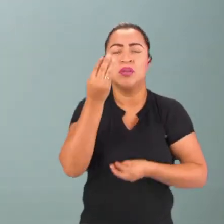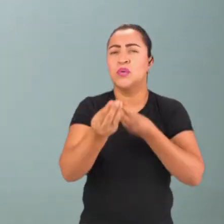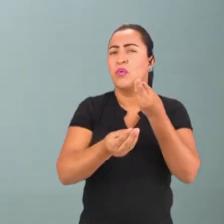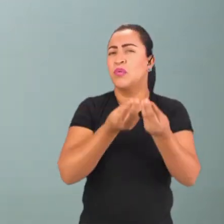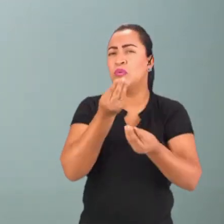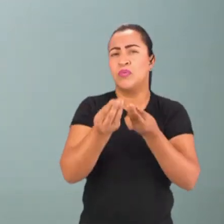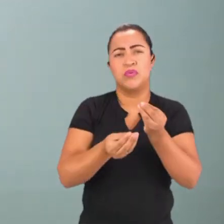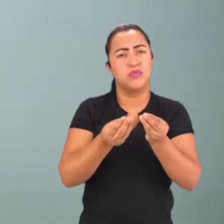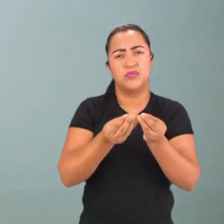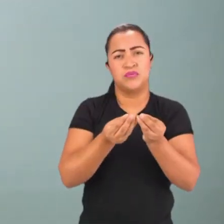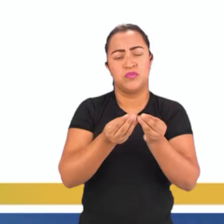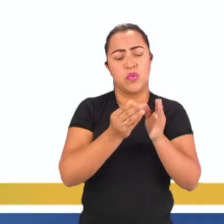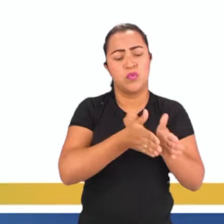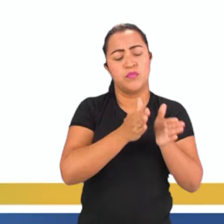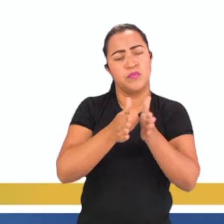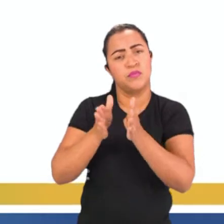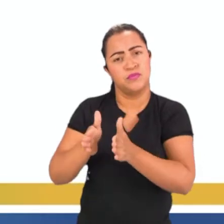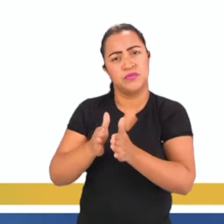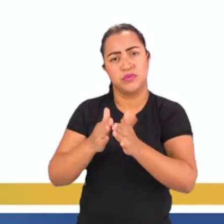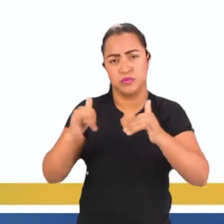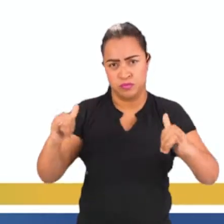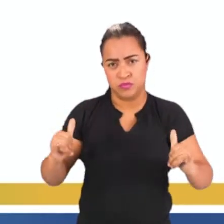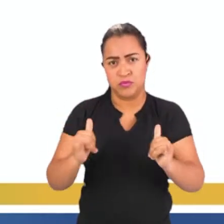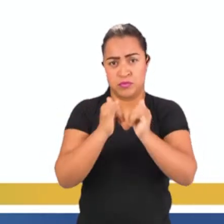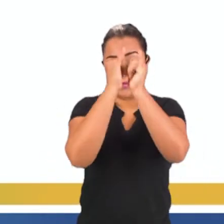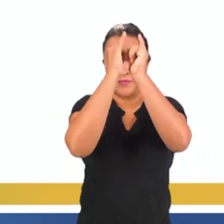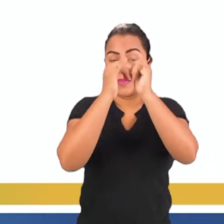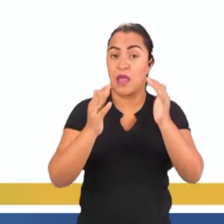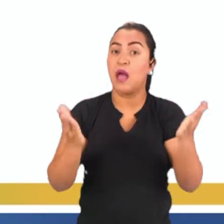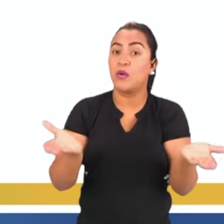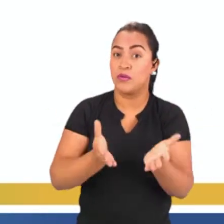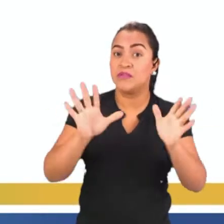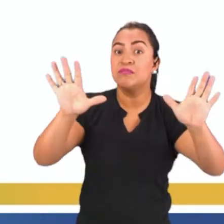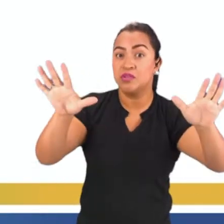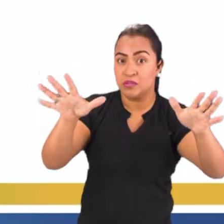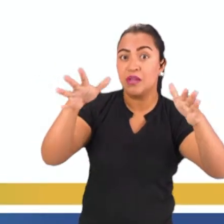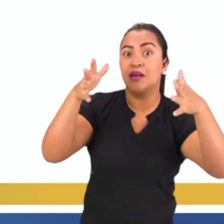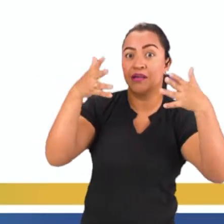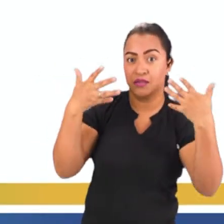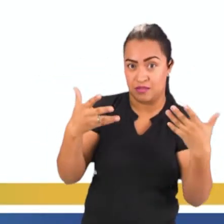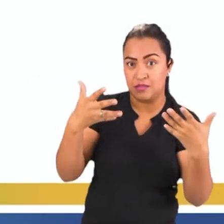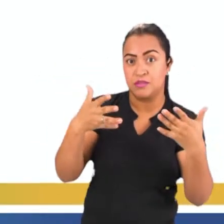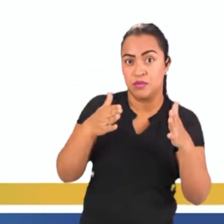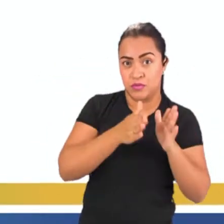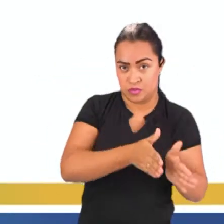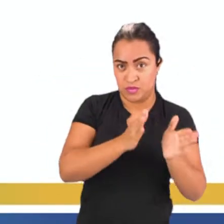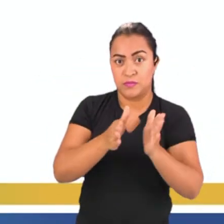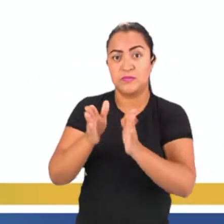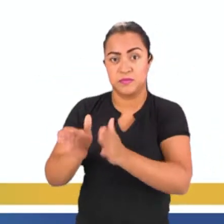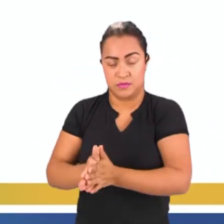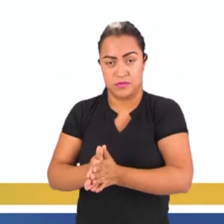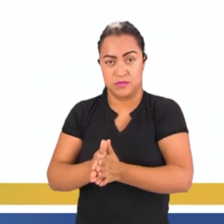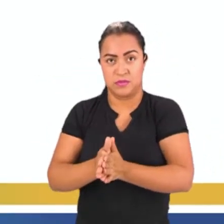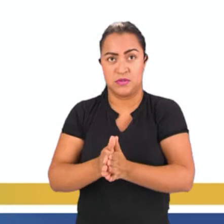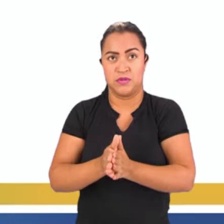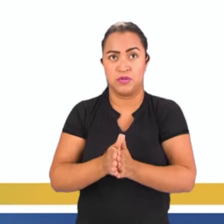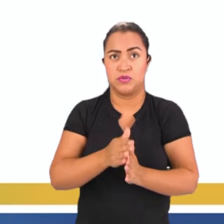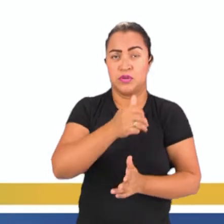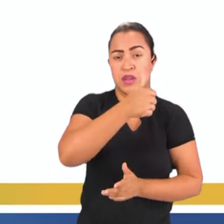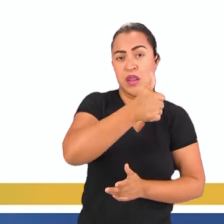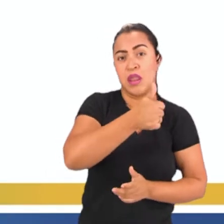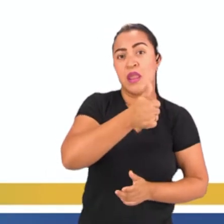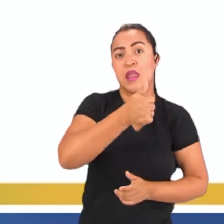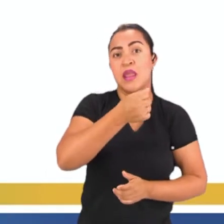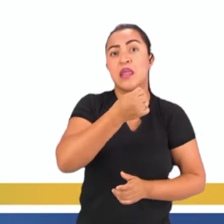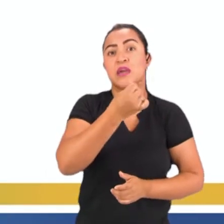uma usina hidrelétrica. Aí eu gostaria que vocês prestassem bastante atenção, né? Essa imagem do slide e as numerações, tá?